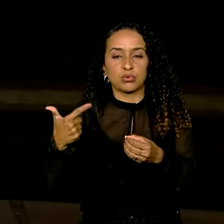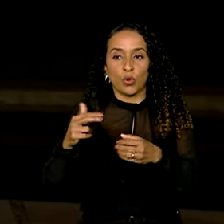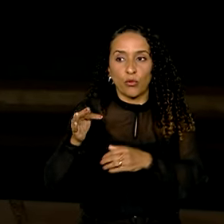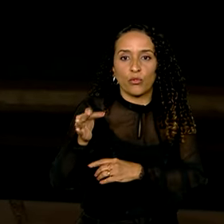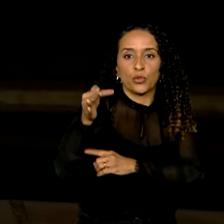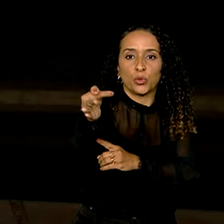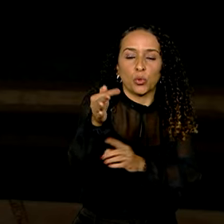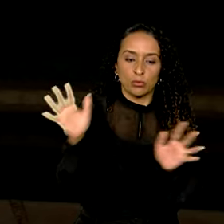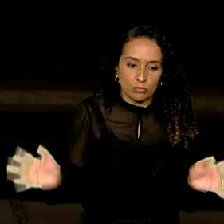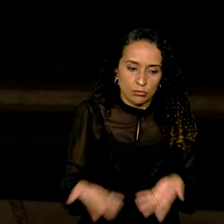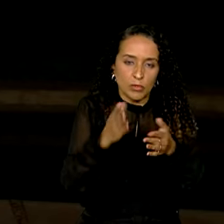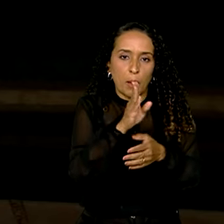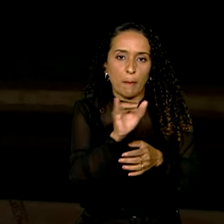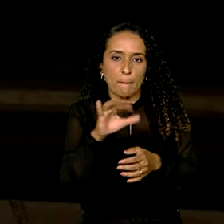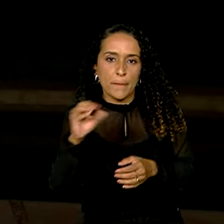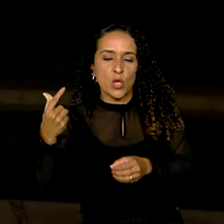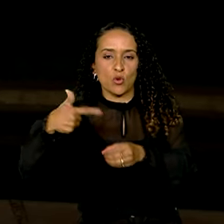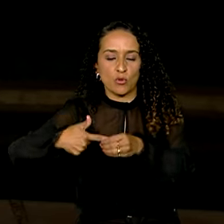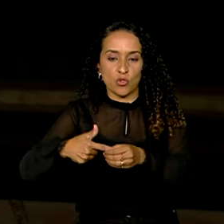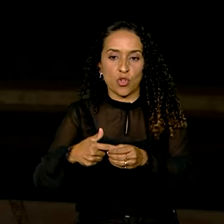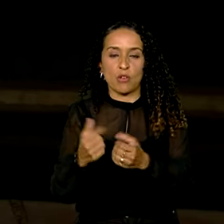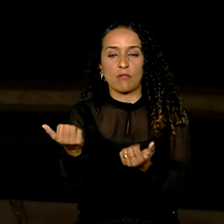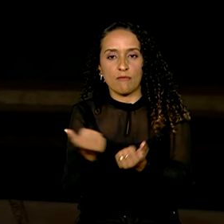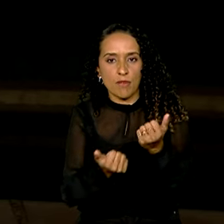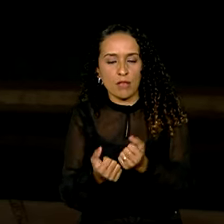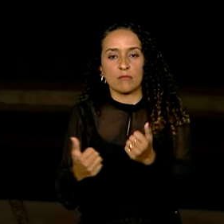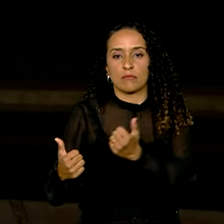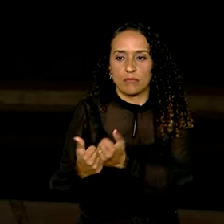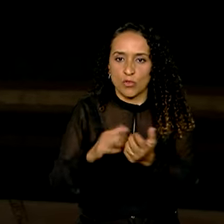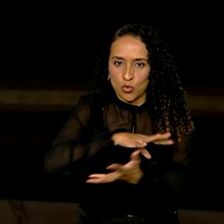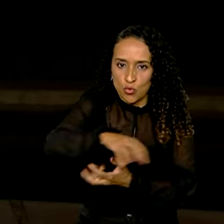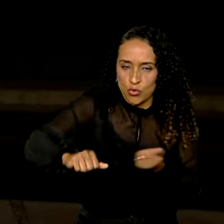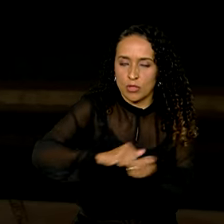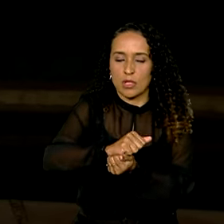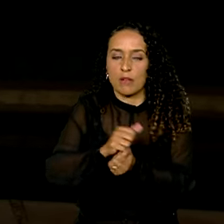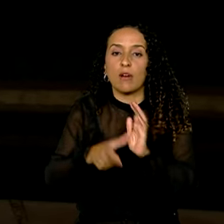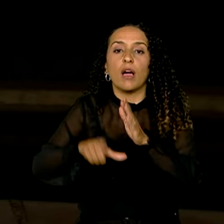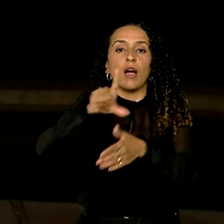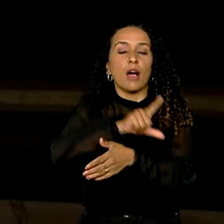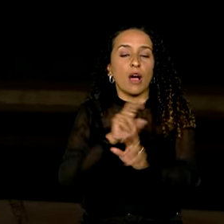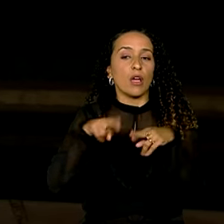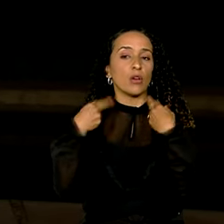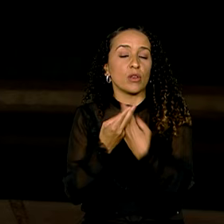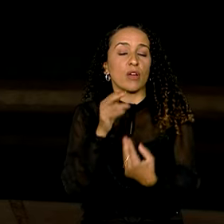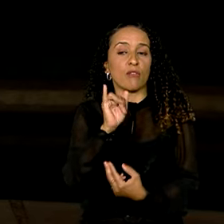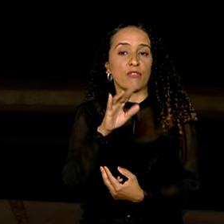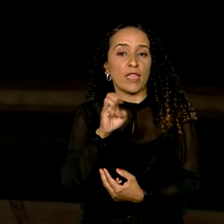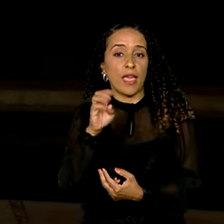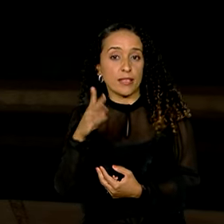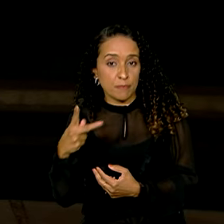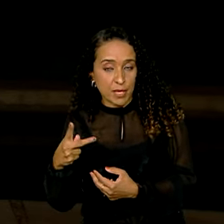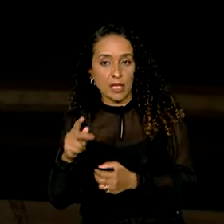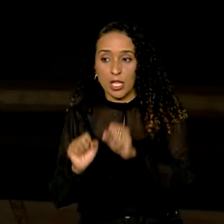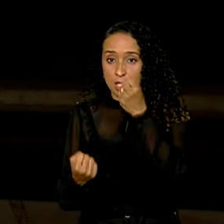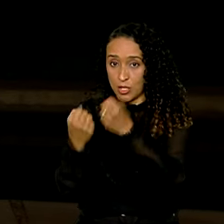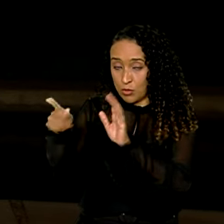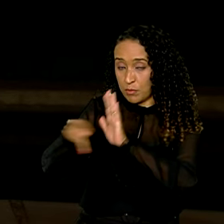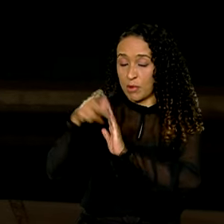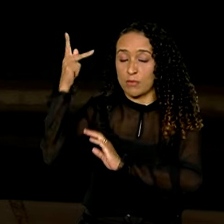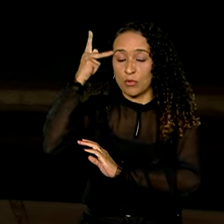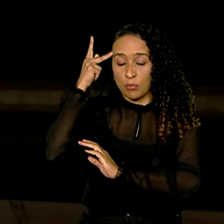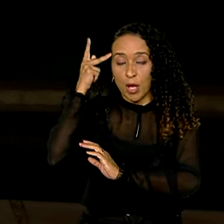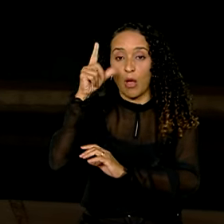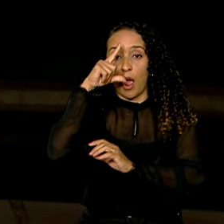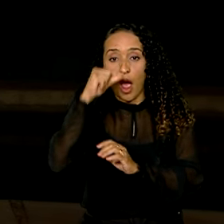de biocombustíveis e veículos sustentáveis. Mais cedo, em reunião na Fiesp, a Federação das Indústrias de São Paulo,